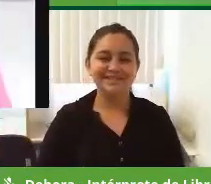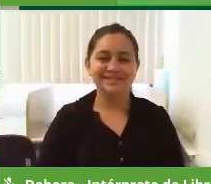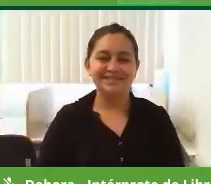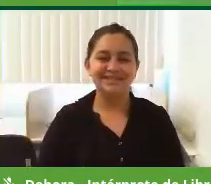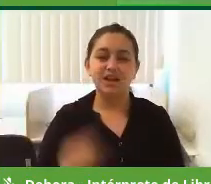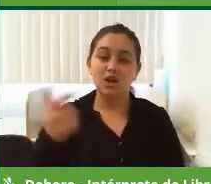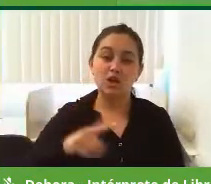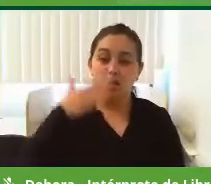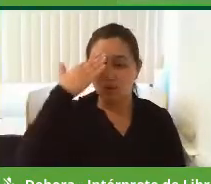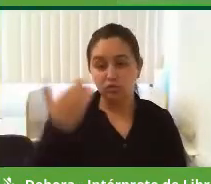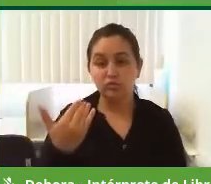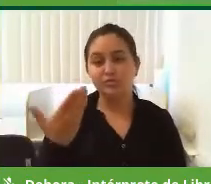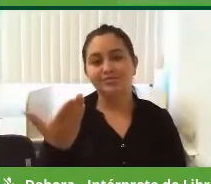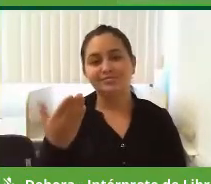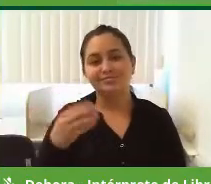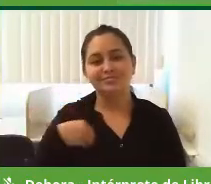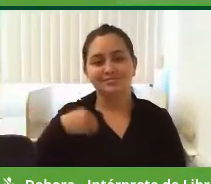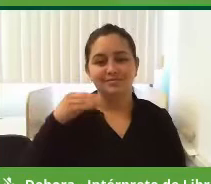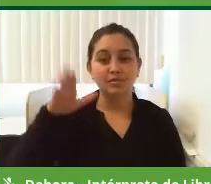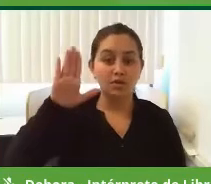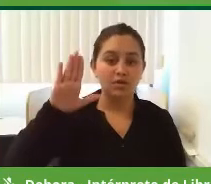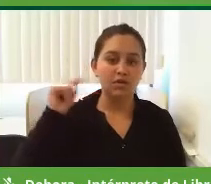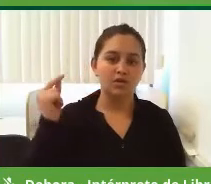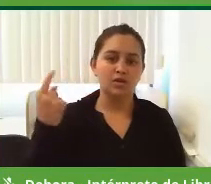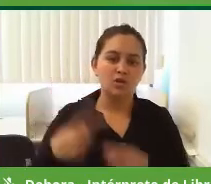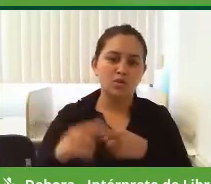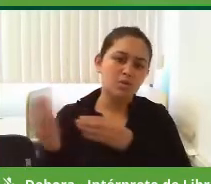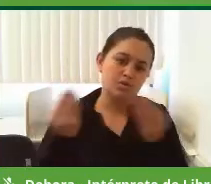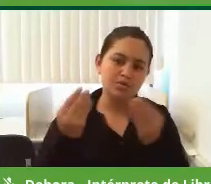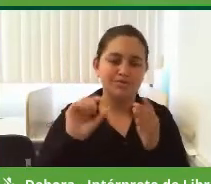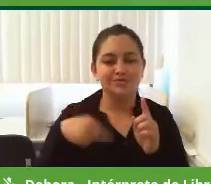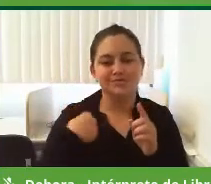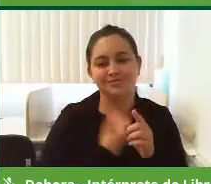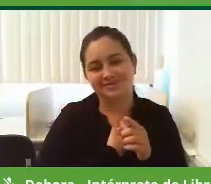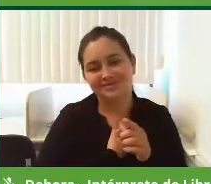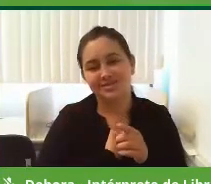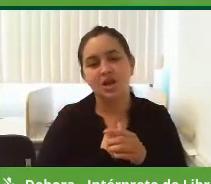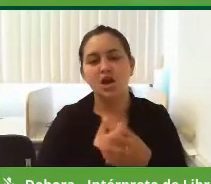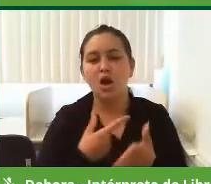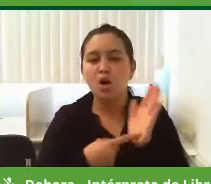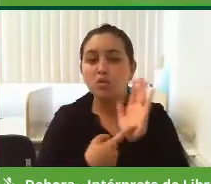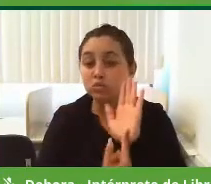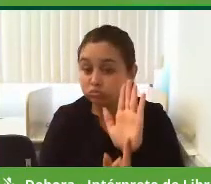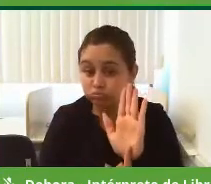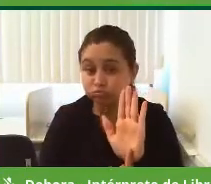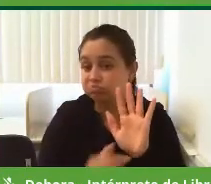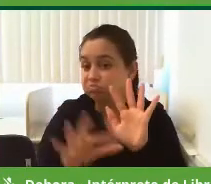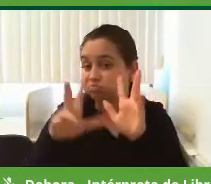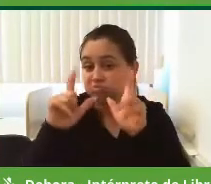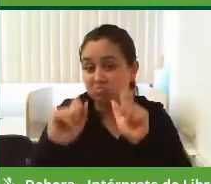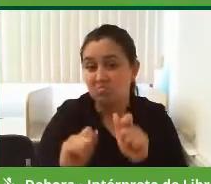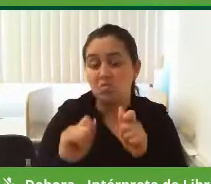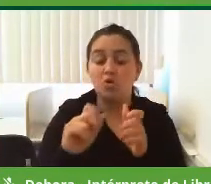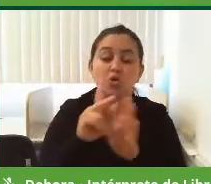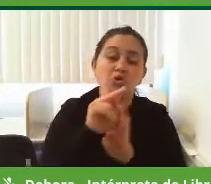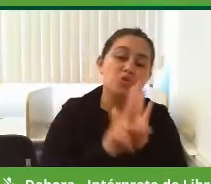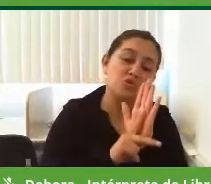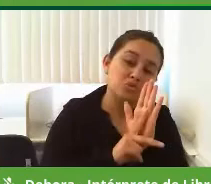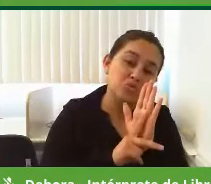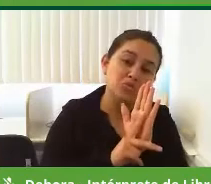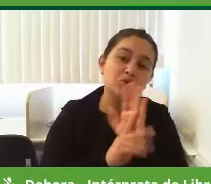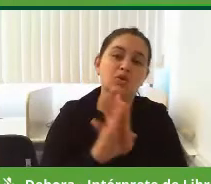Mais uma vez, obrigado, candidato Tadeu, por estar aqui conosco, por apresentar-se e apresentar o seu